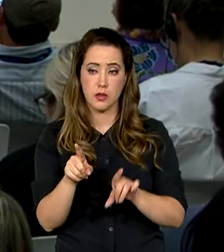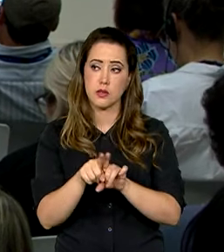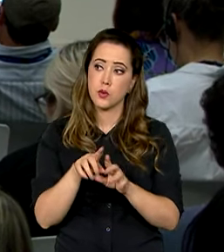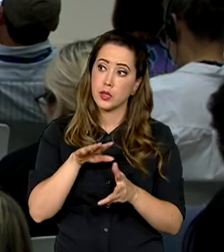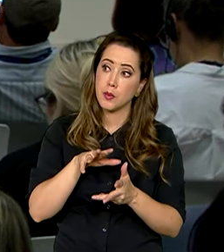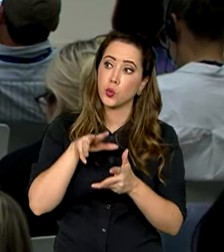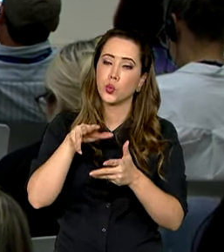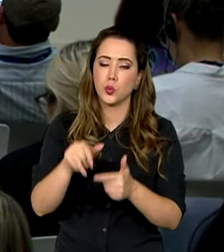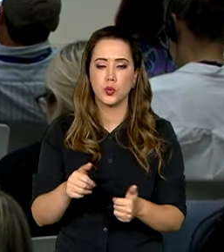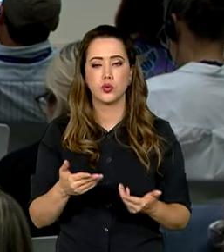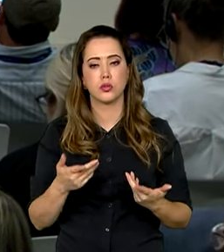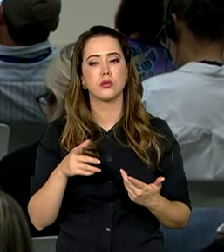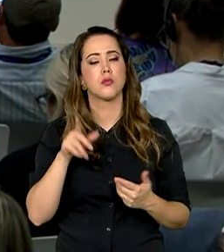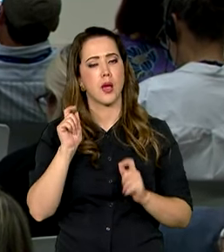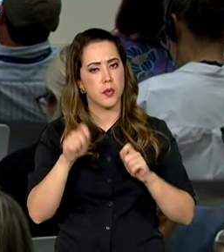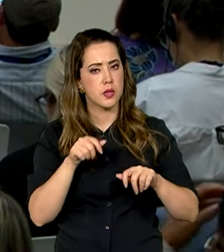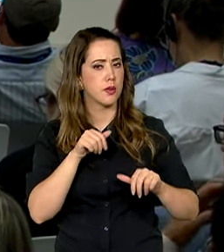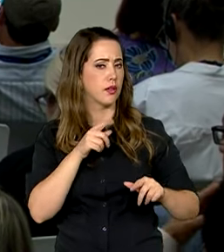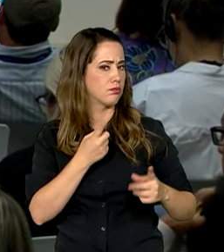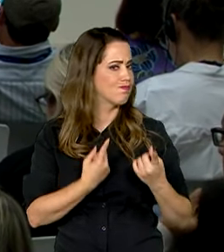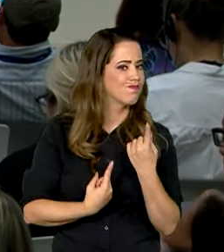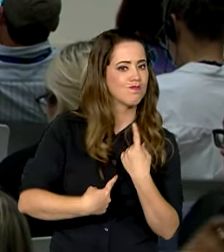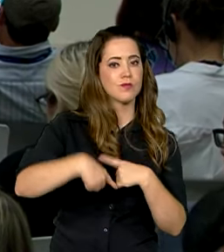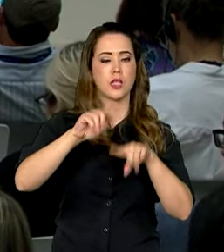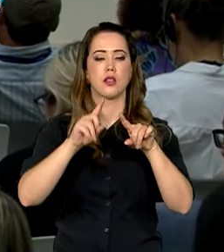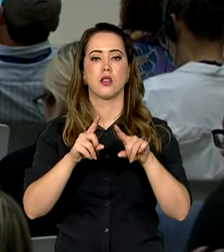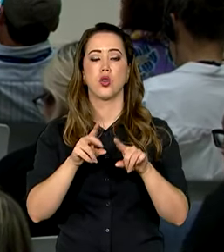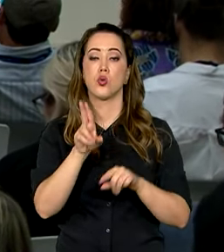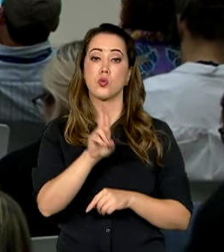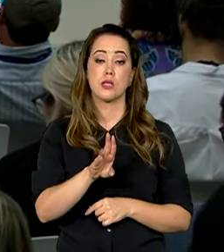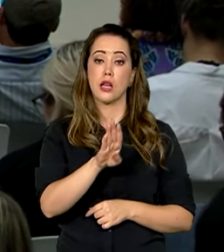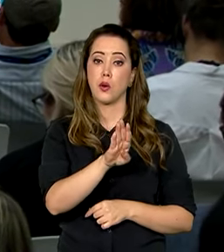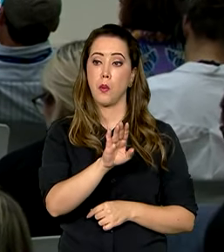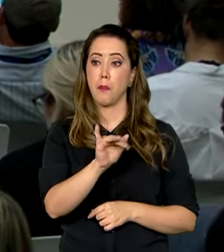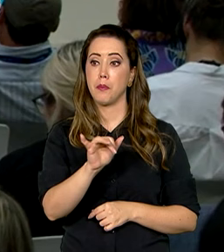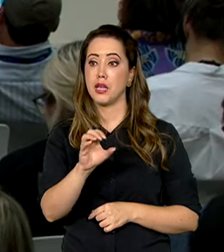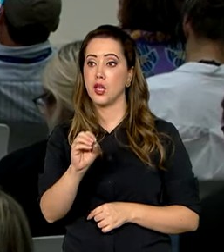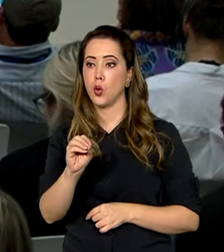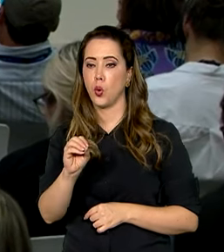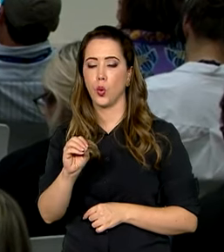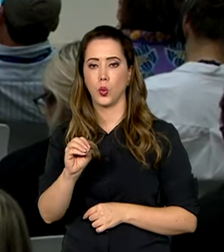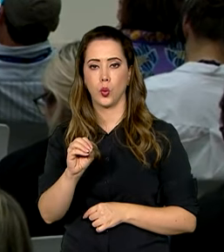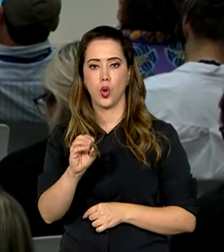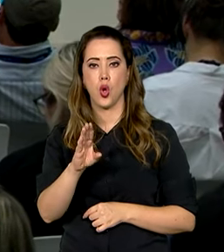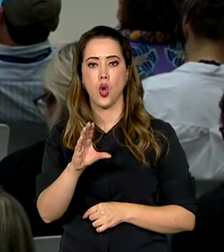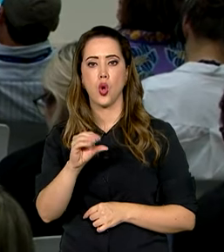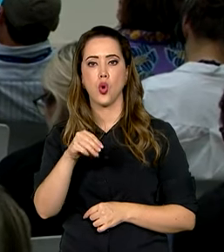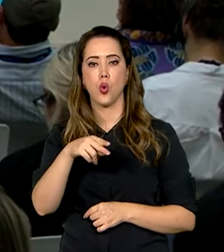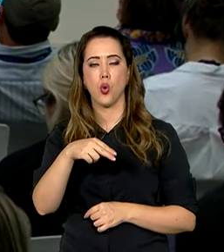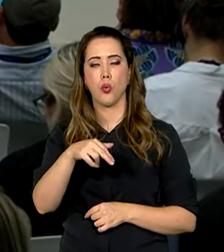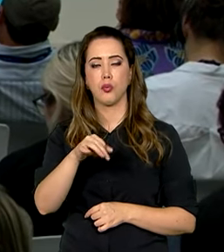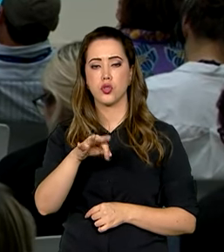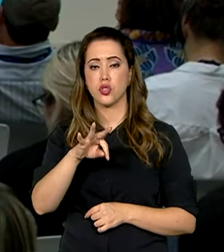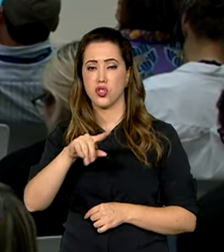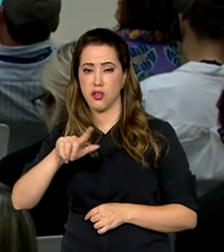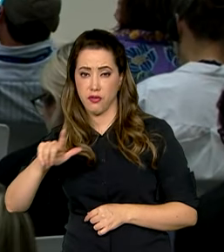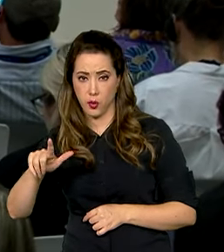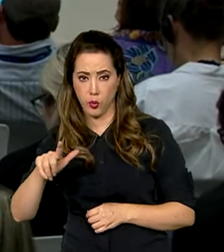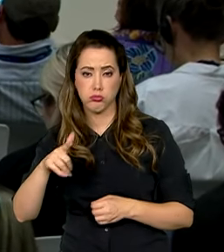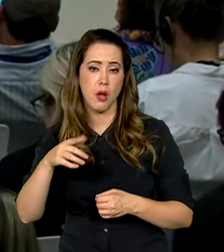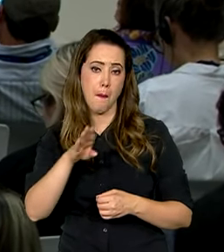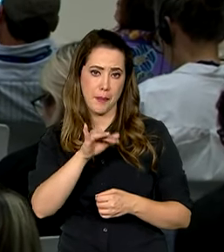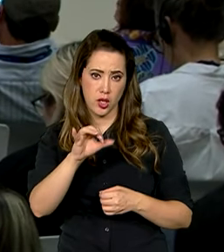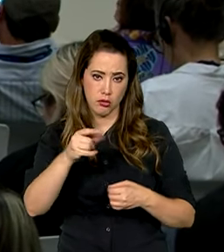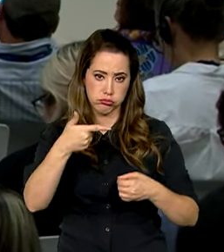alternativa extremamente potente por meio dos biocombustíveis, que foram desenvolvidos em termos de